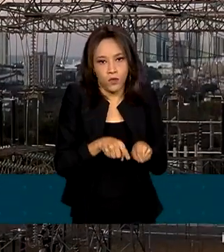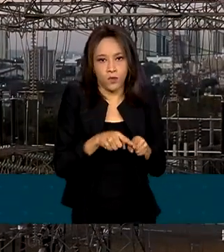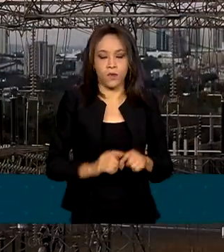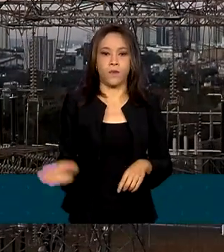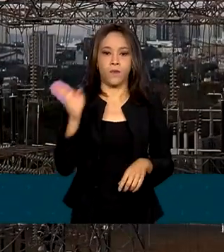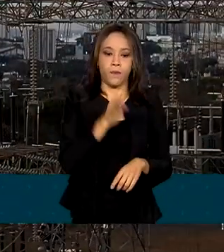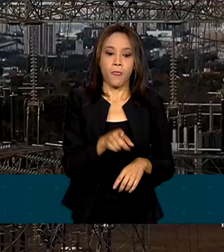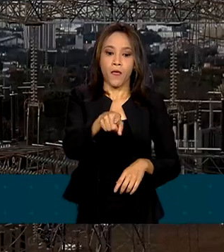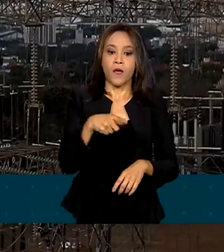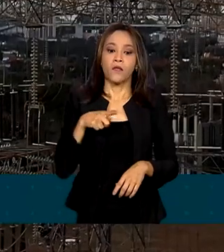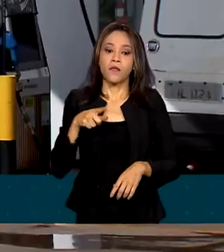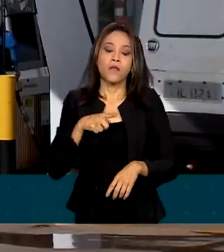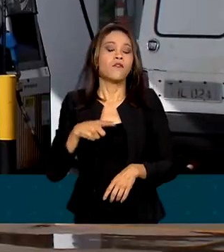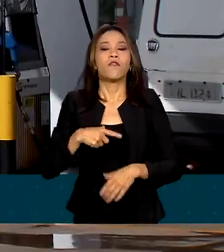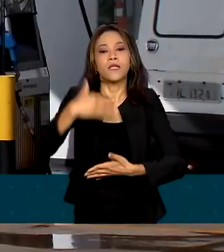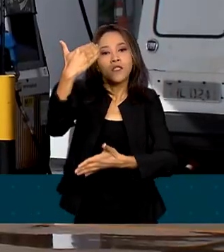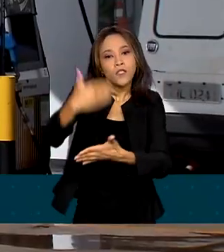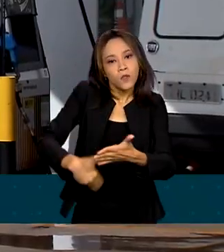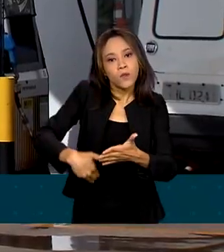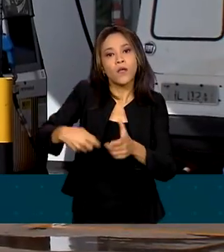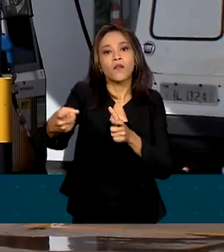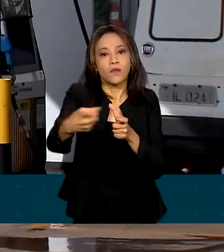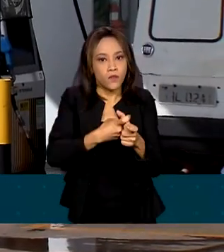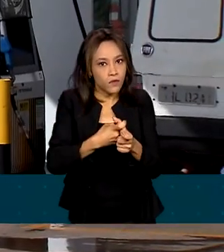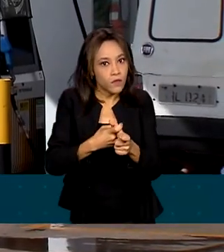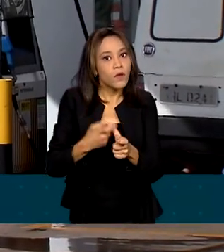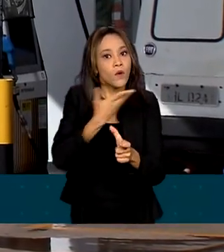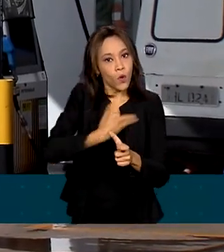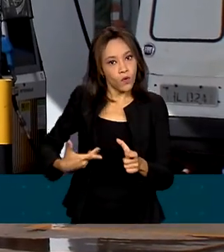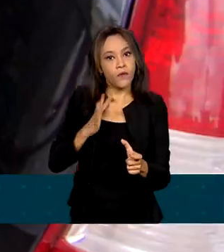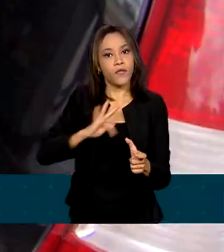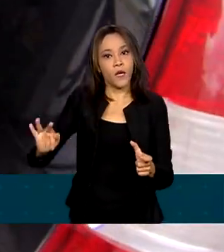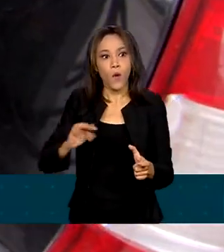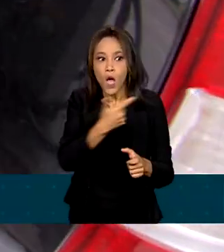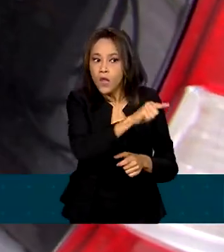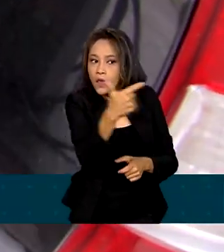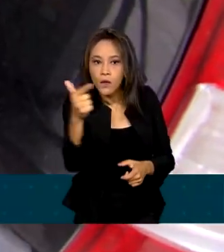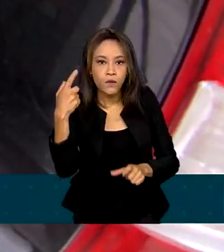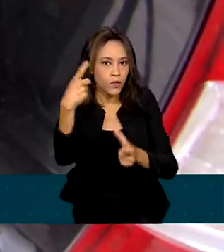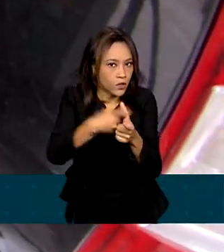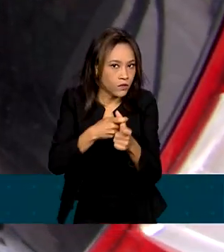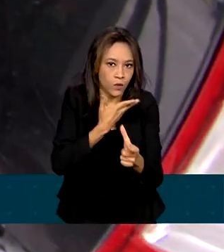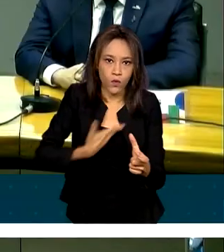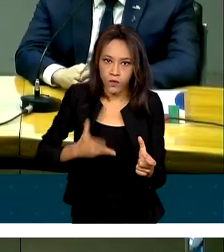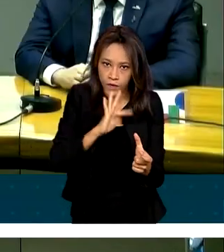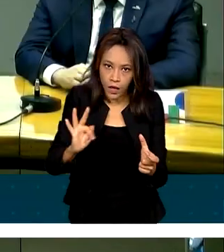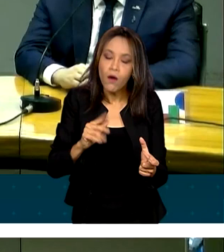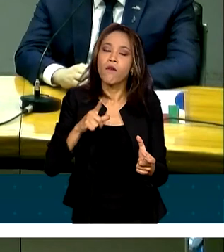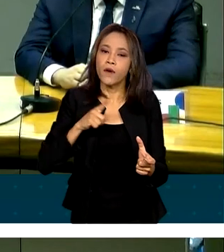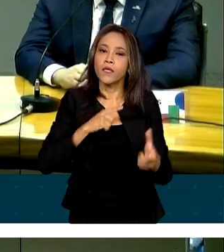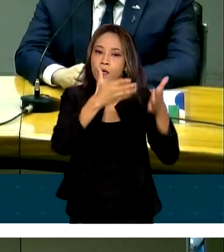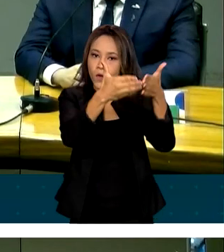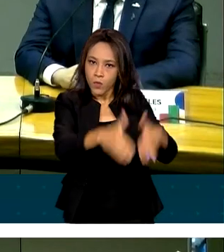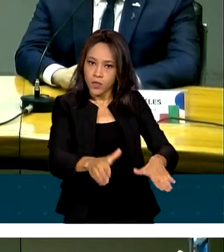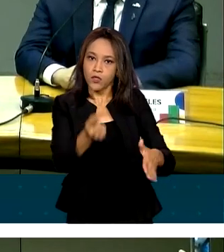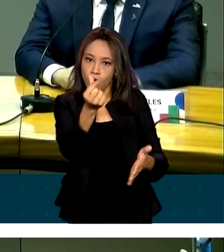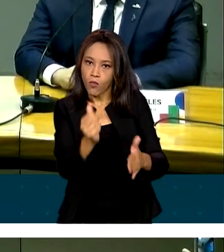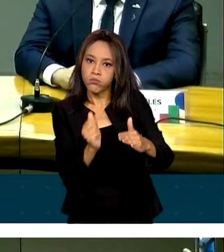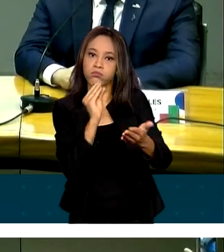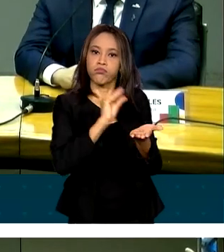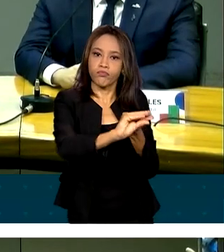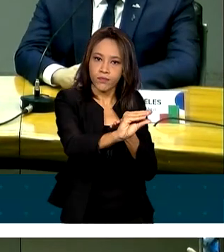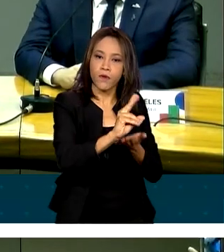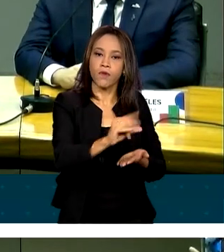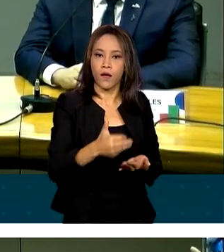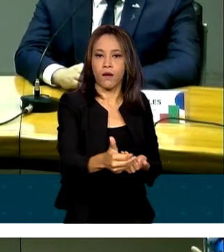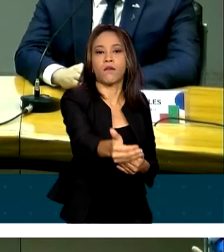dívida dos estados com a União. Aqueles que não têm dívidas vão receber aportes de recursos. O impacto vai